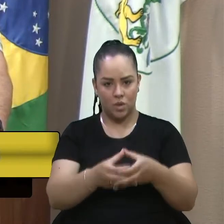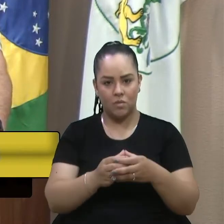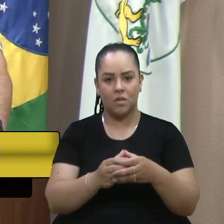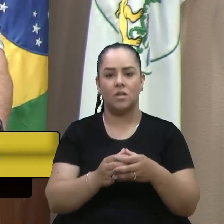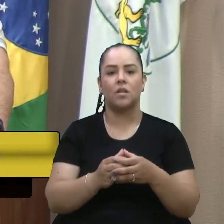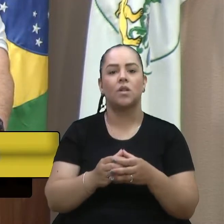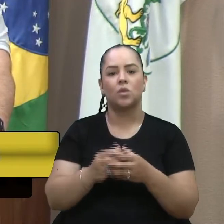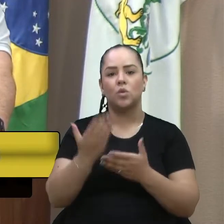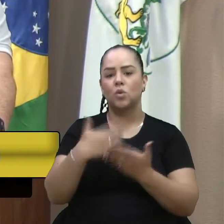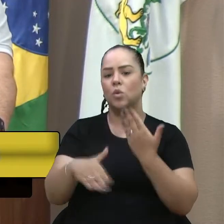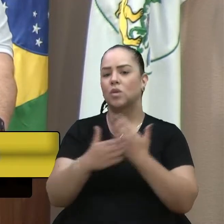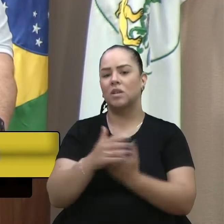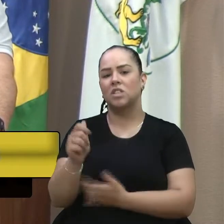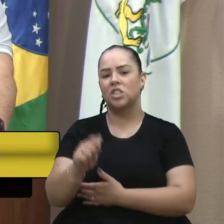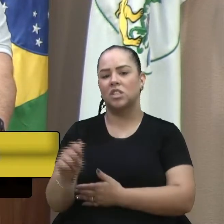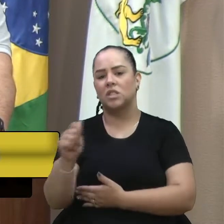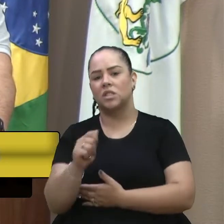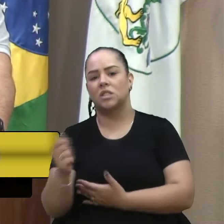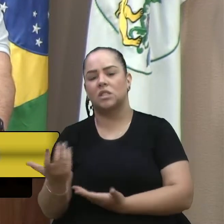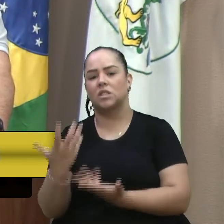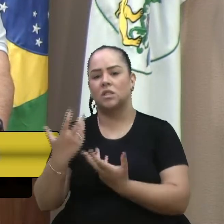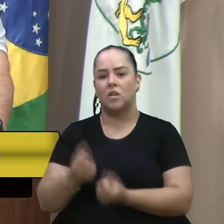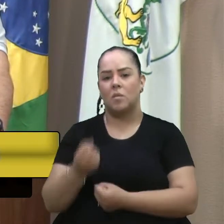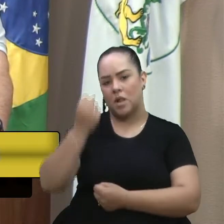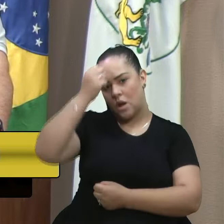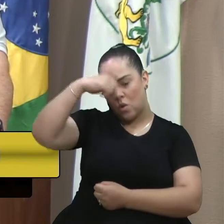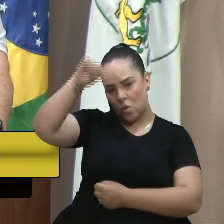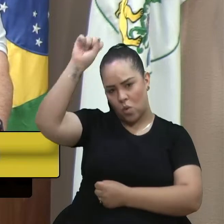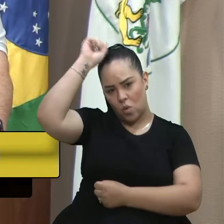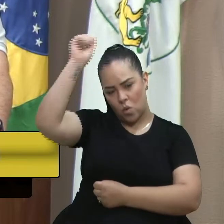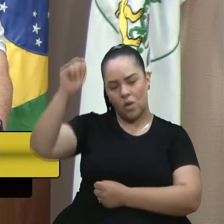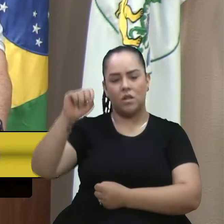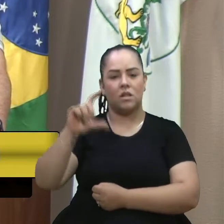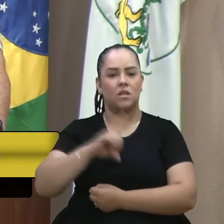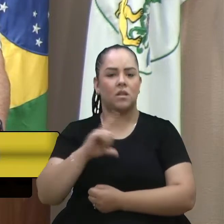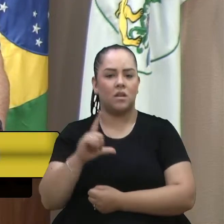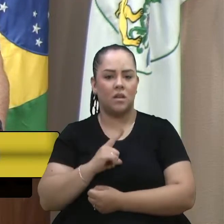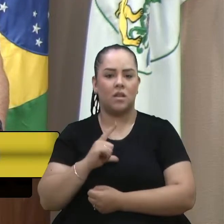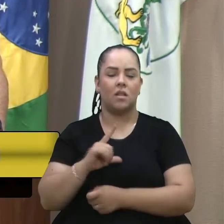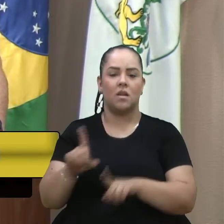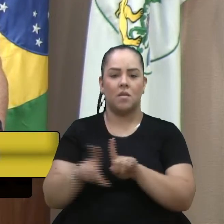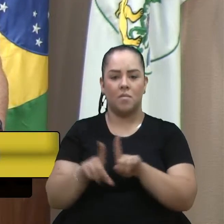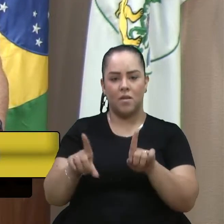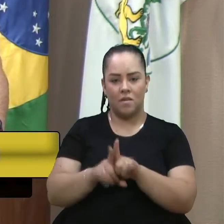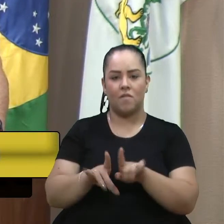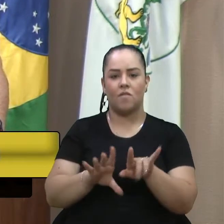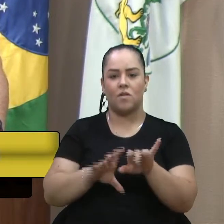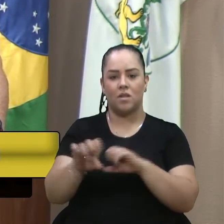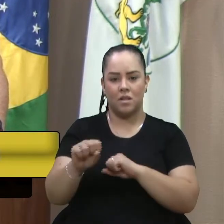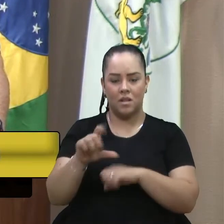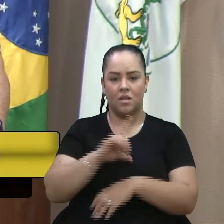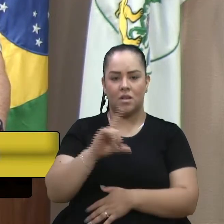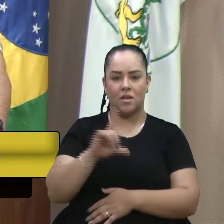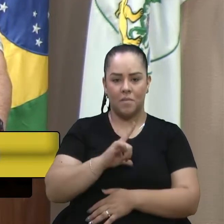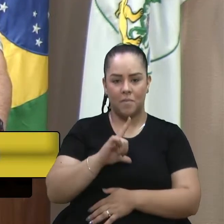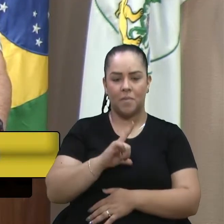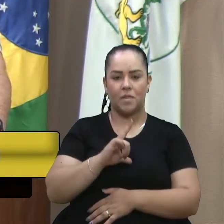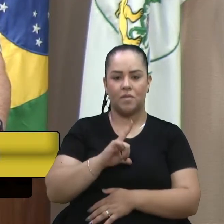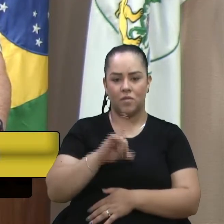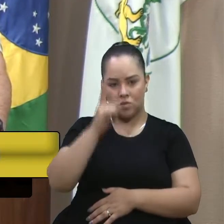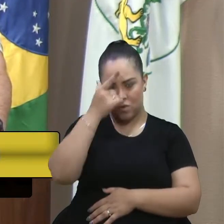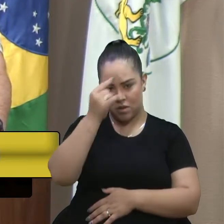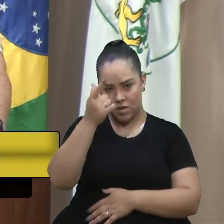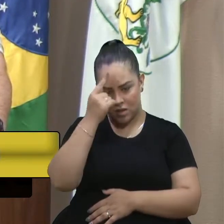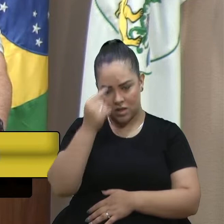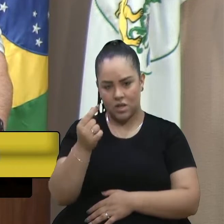Receptivo pela Universidade de Caxias do Sul com o seu bacharelado mestrado e doutorado em turismo é extremamente